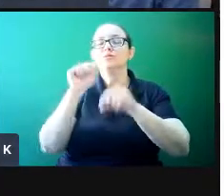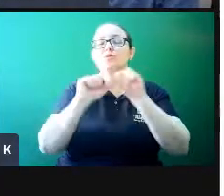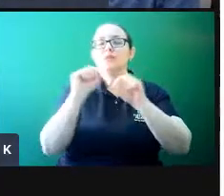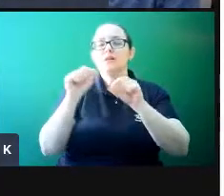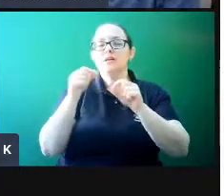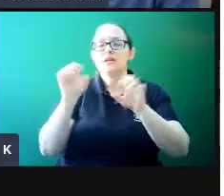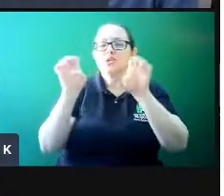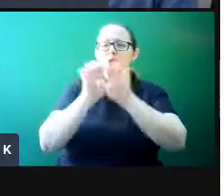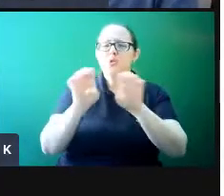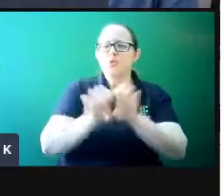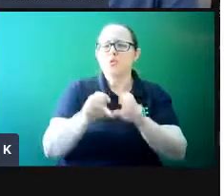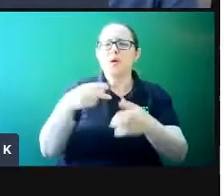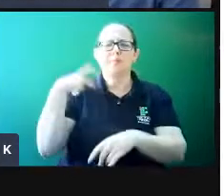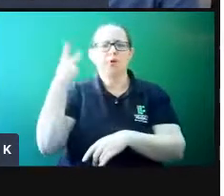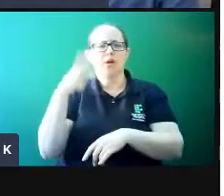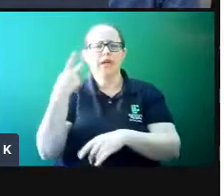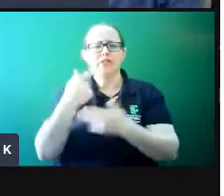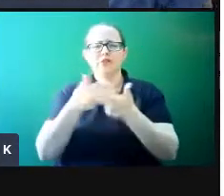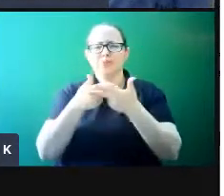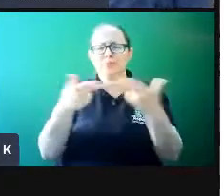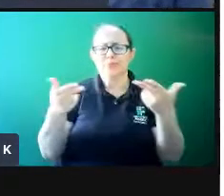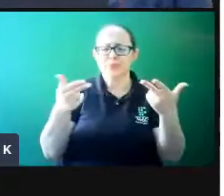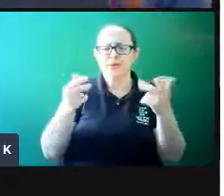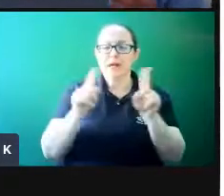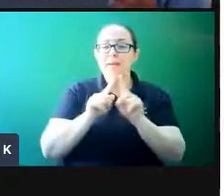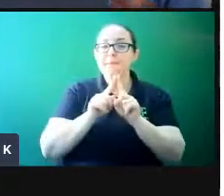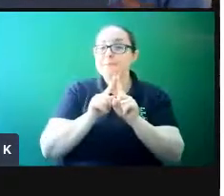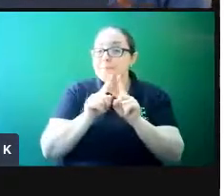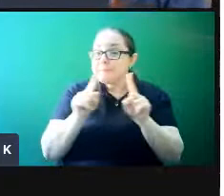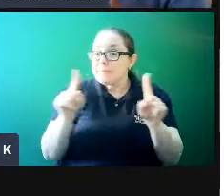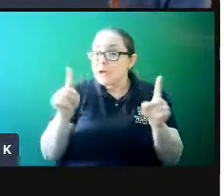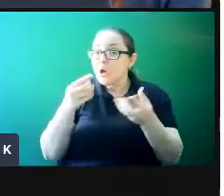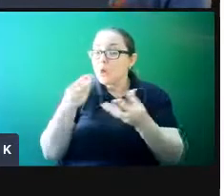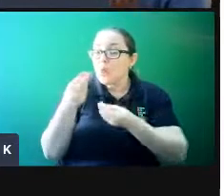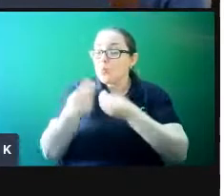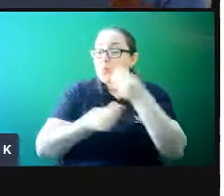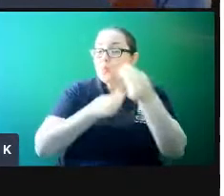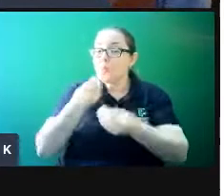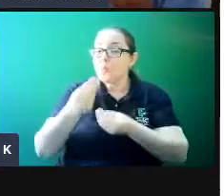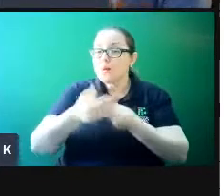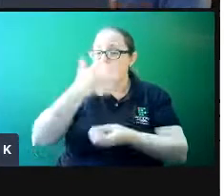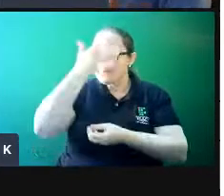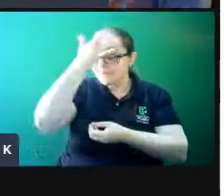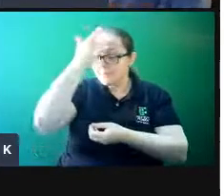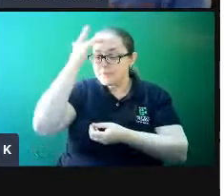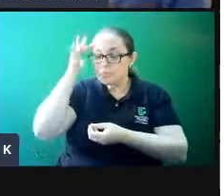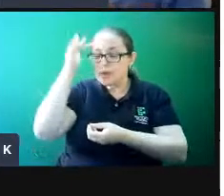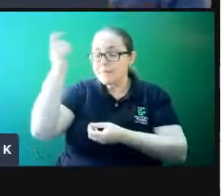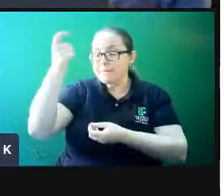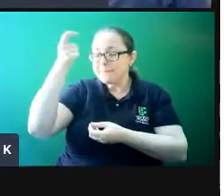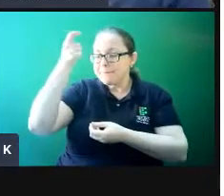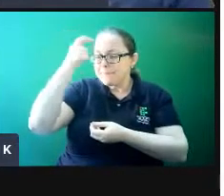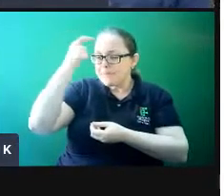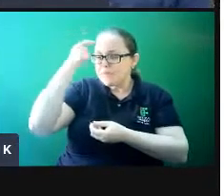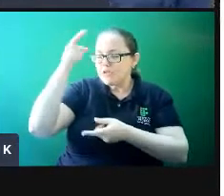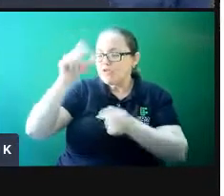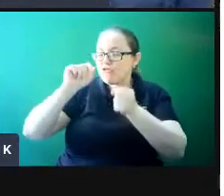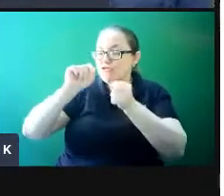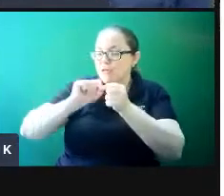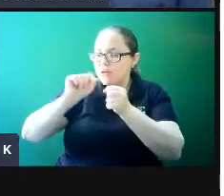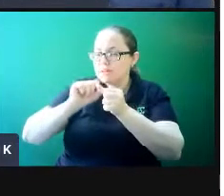nas políticas, nos procedimentos. Agora, em como as pessoas pensam e agem, é muito mais difícil.